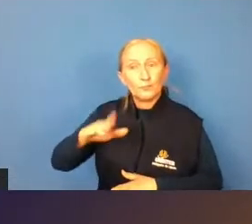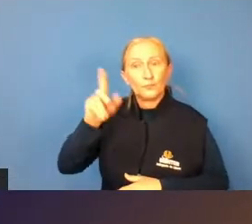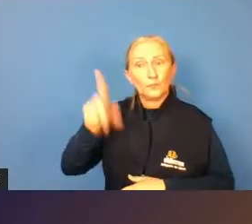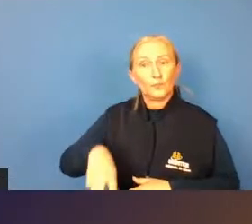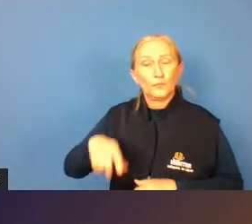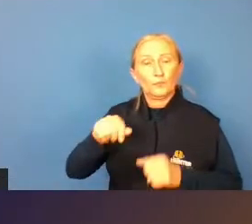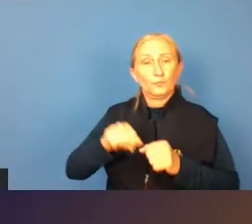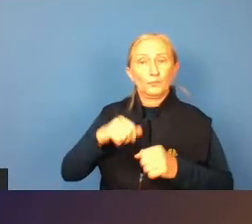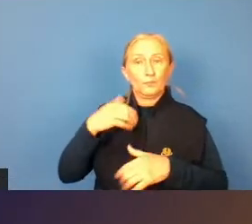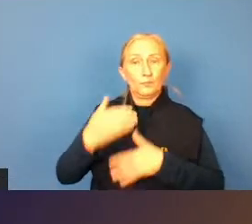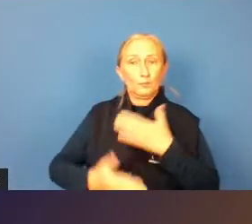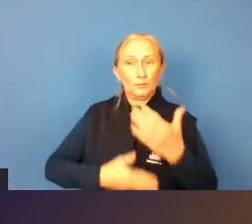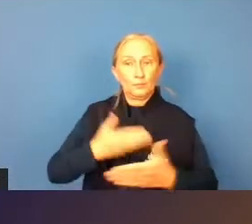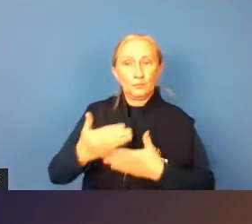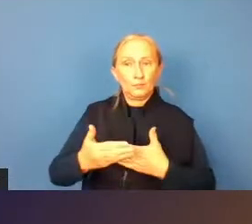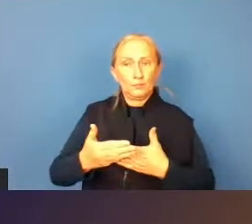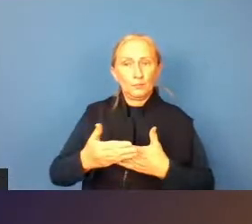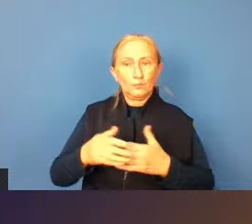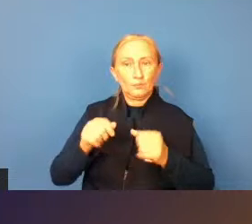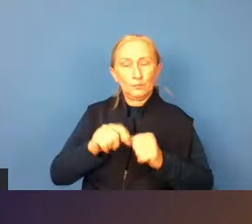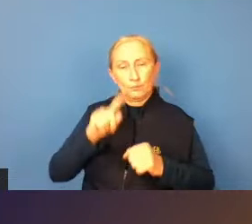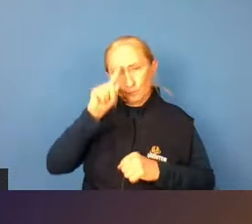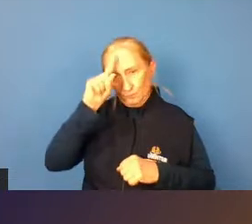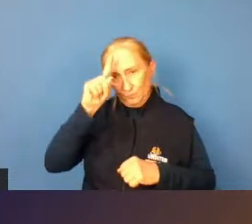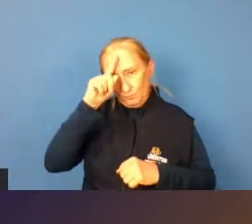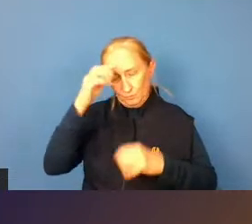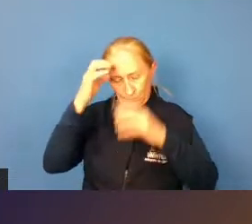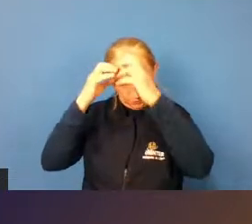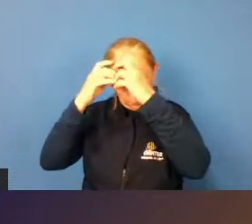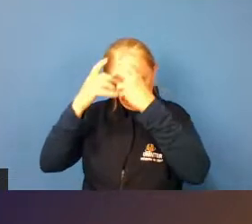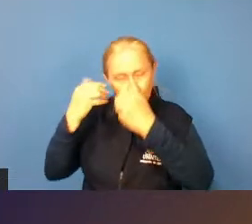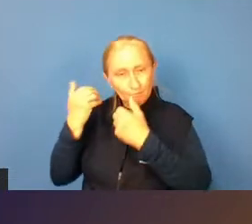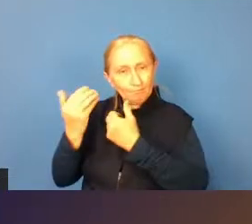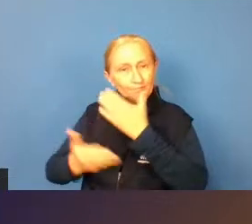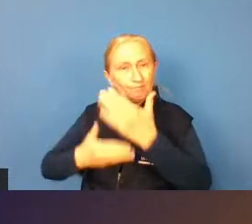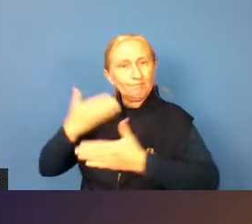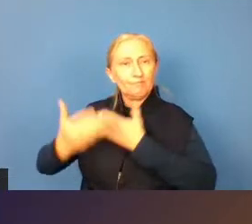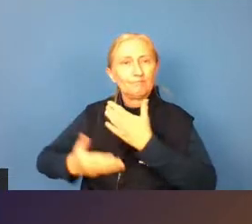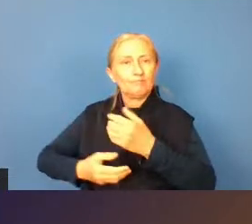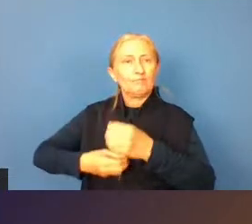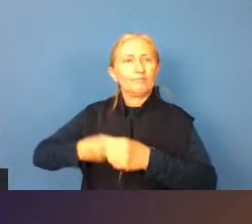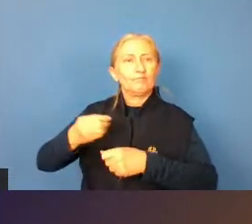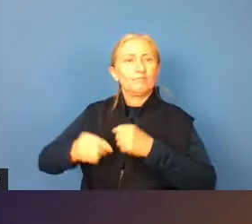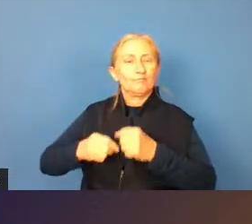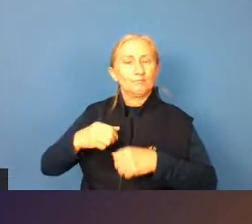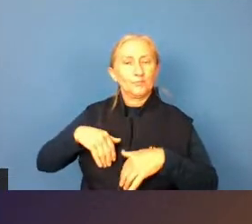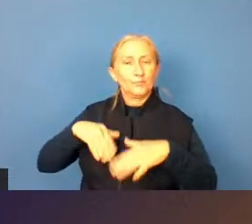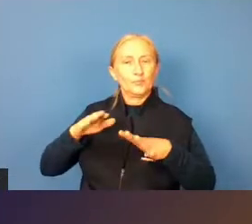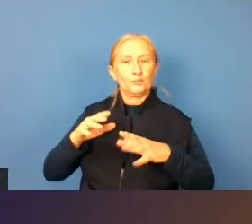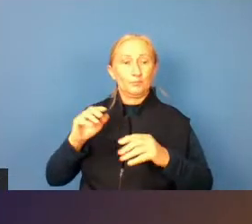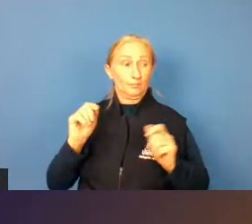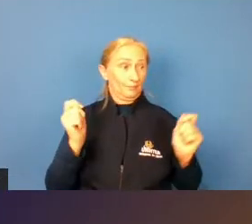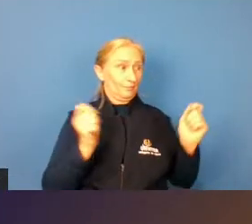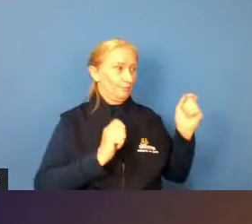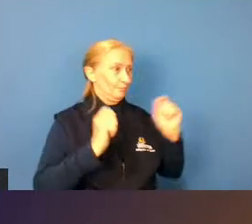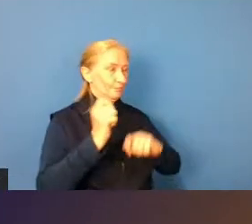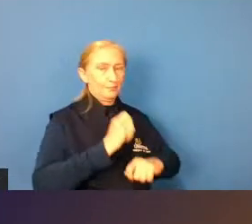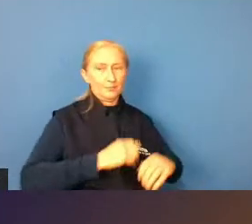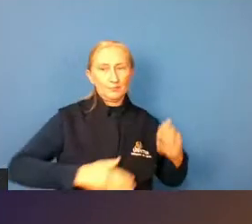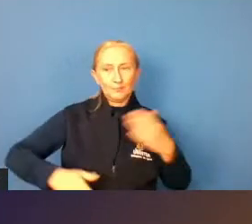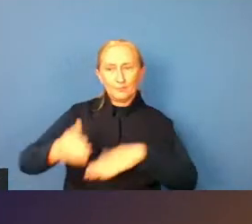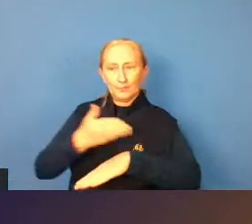vai tá fomentando o cérebro dela pra querer cada vez mais e ser cada vez mais habilidosa e ágil em